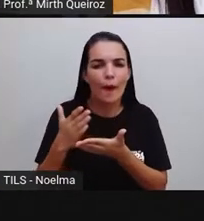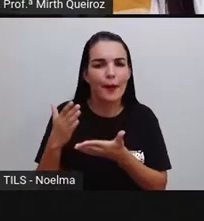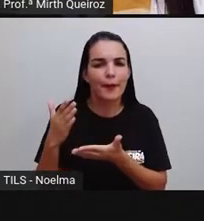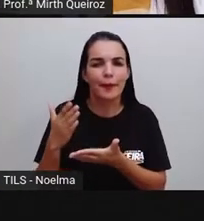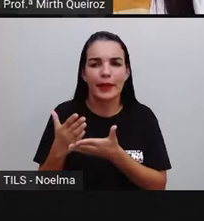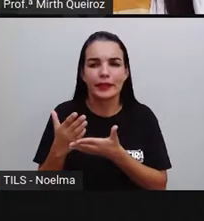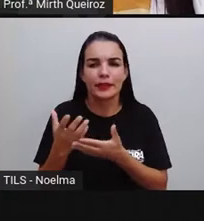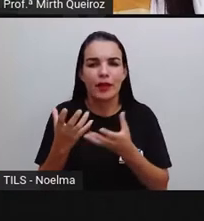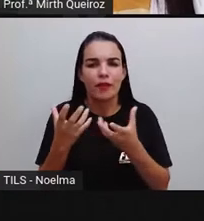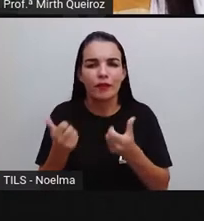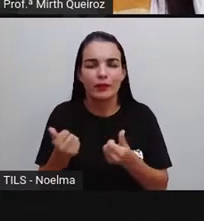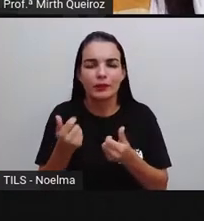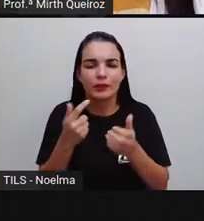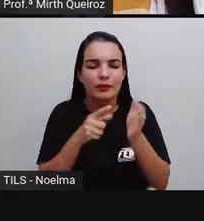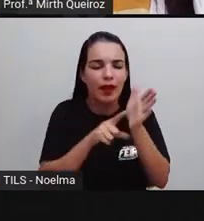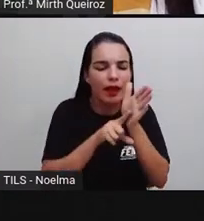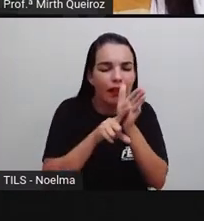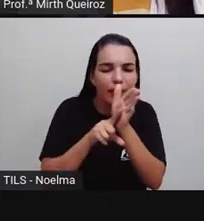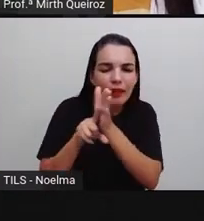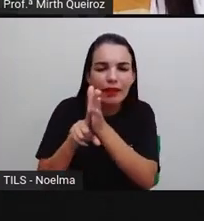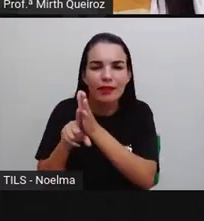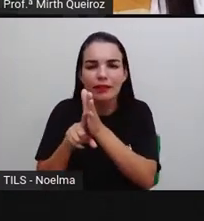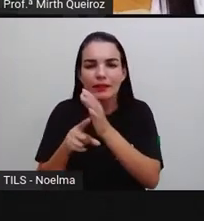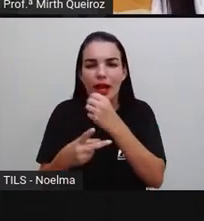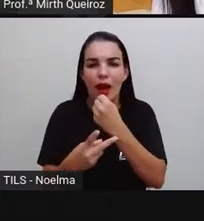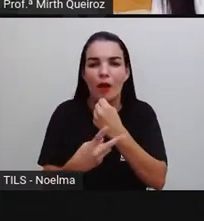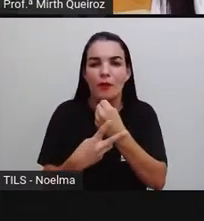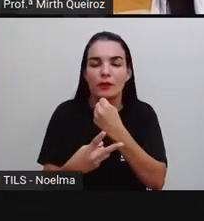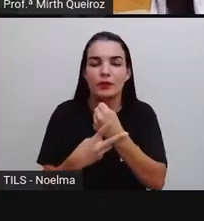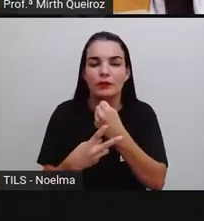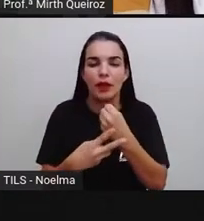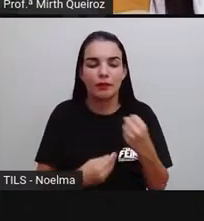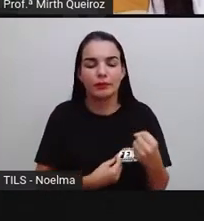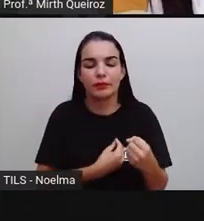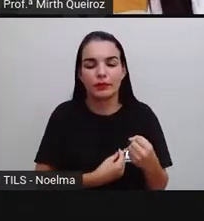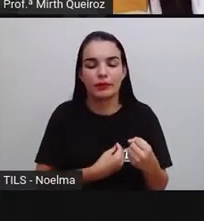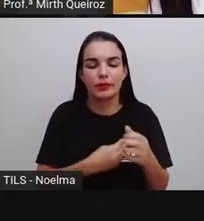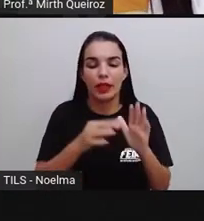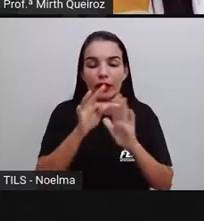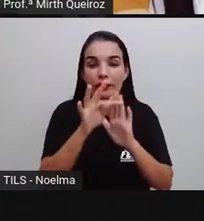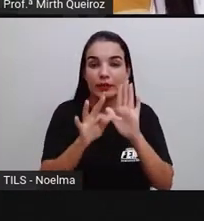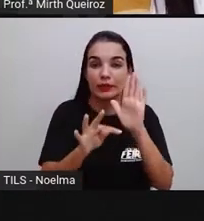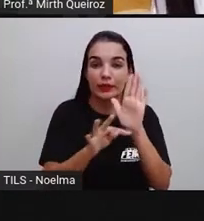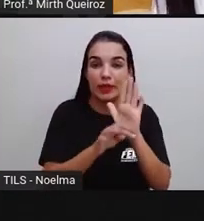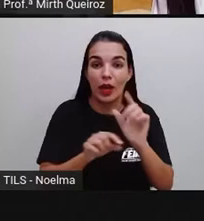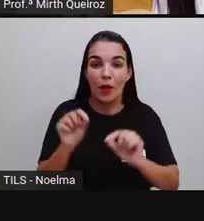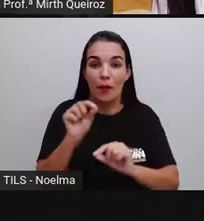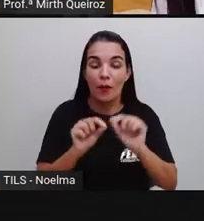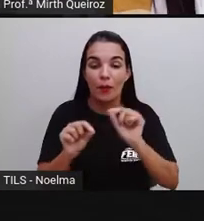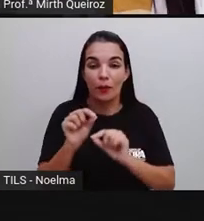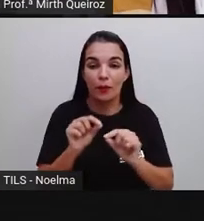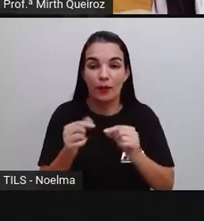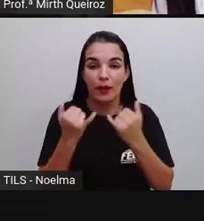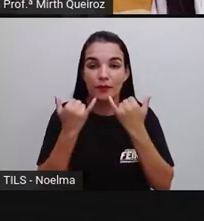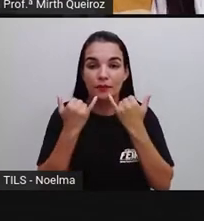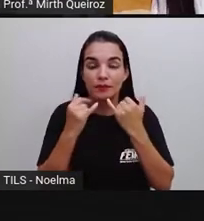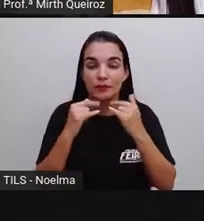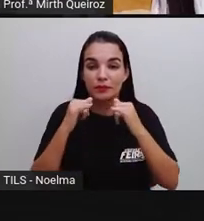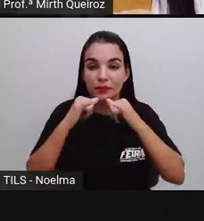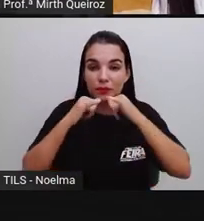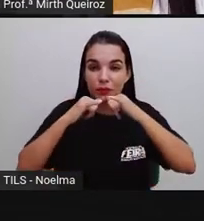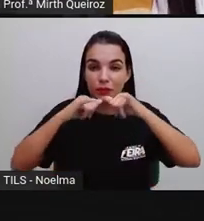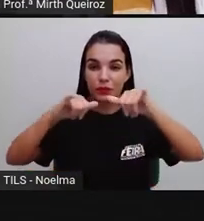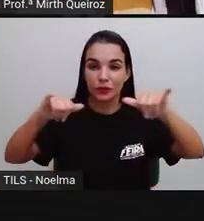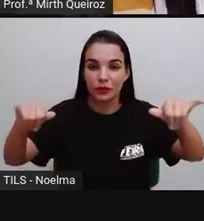vamos analisar os verbos presentes aí no gênero textual notícia. Mas para isso, vamos conhecer um pouquinho